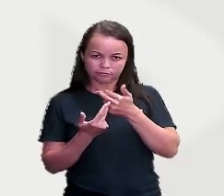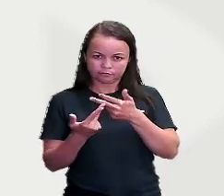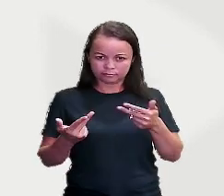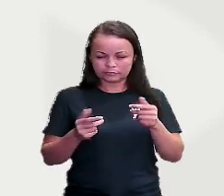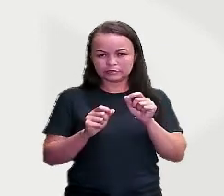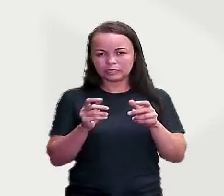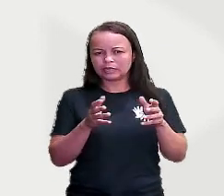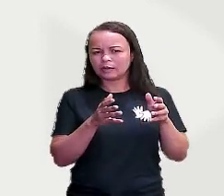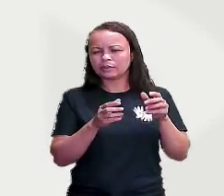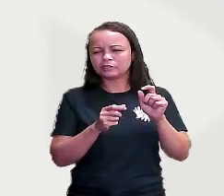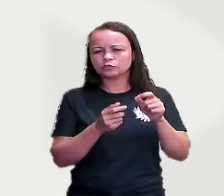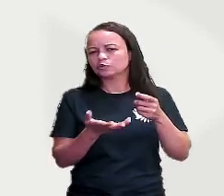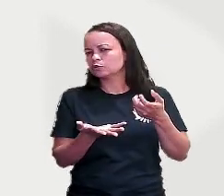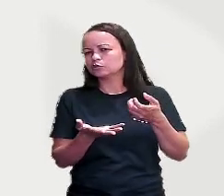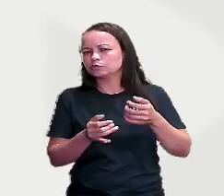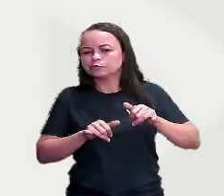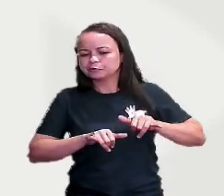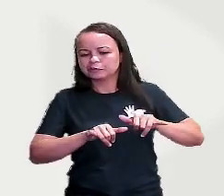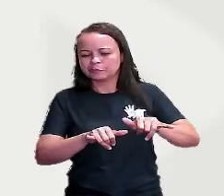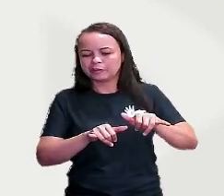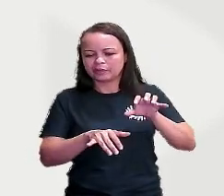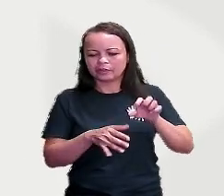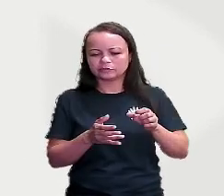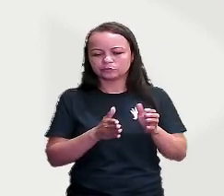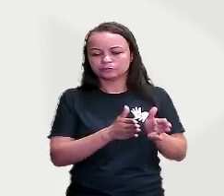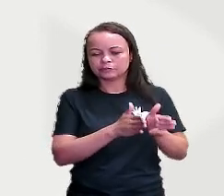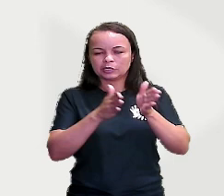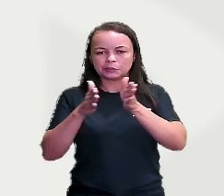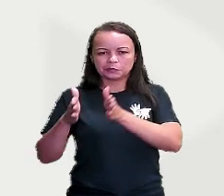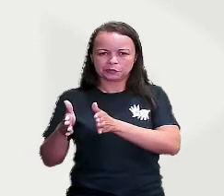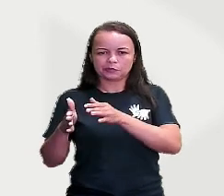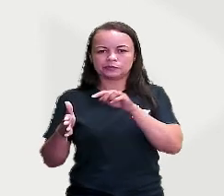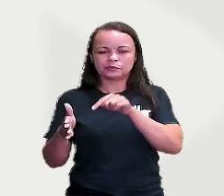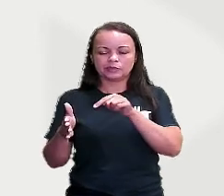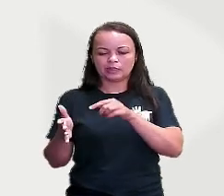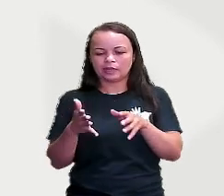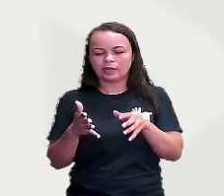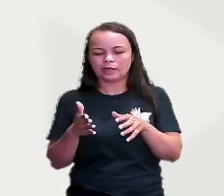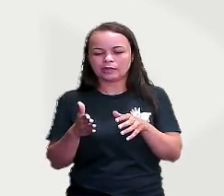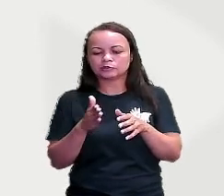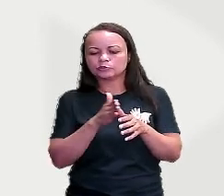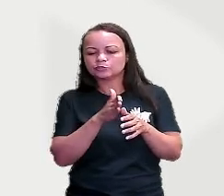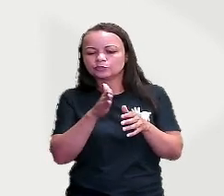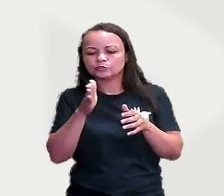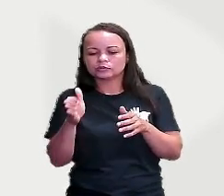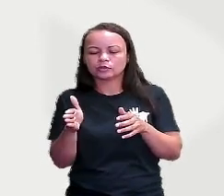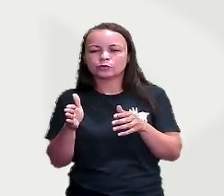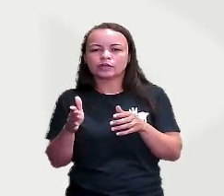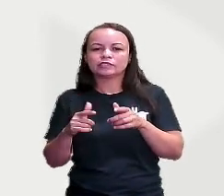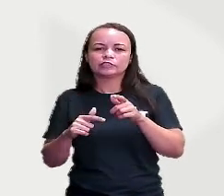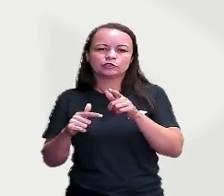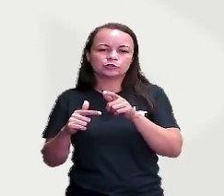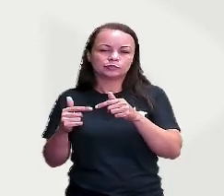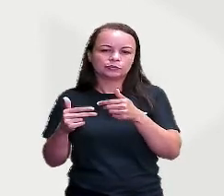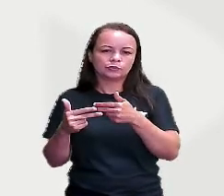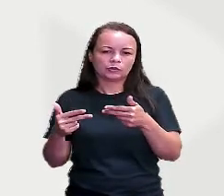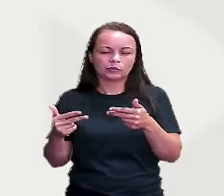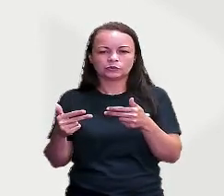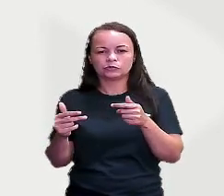Acabando de sair do supermercado. E do outro lado já, esses produtos indo